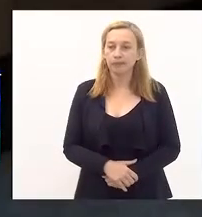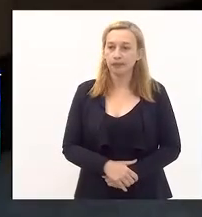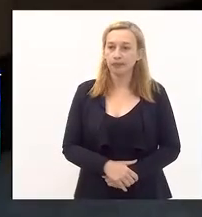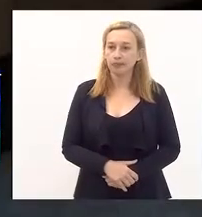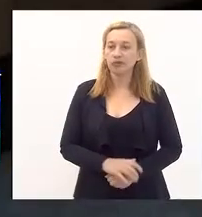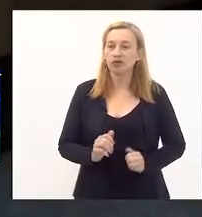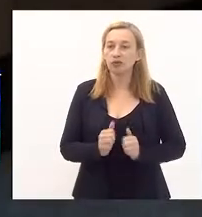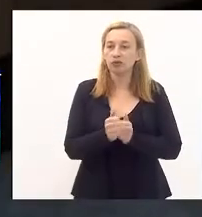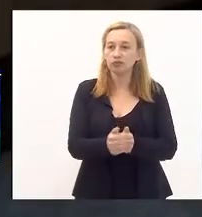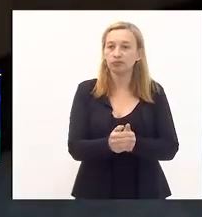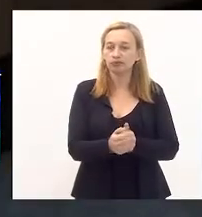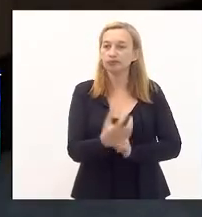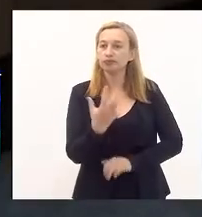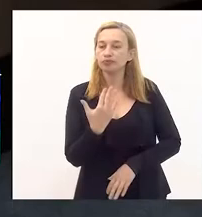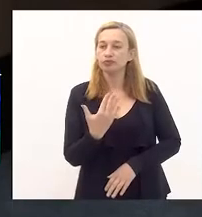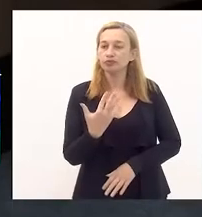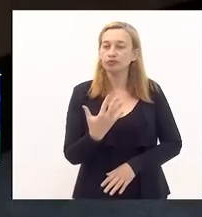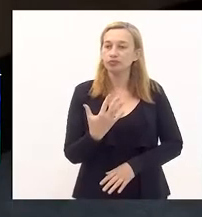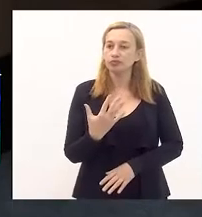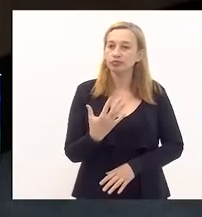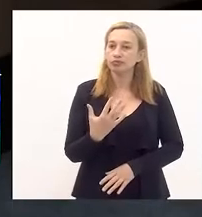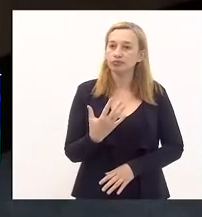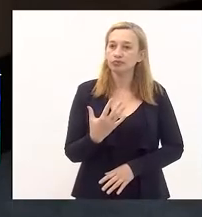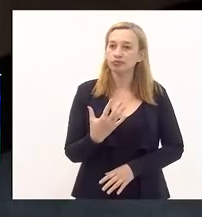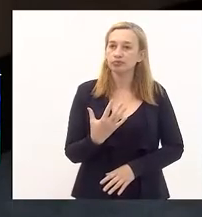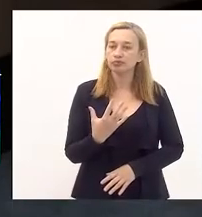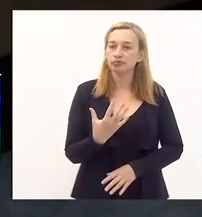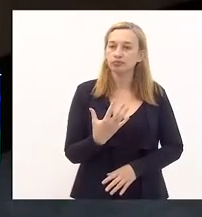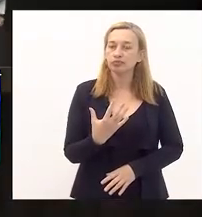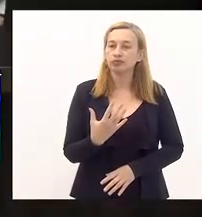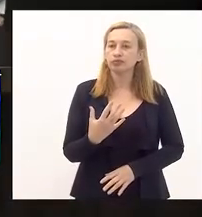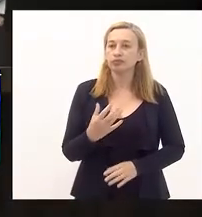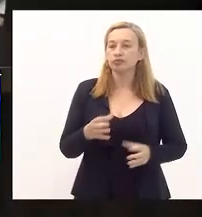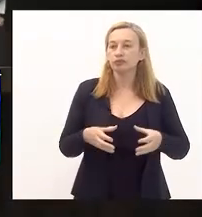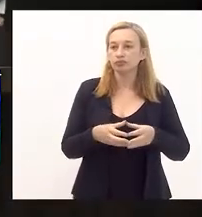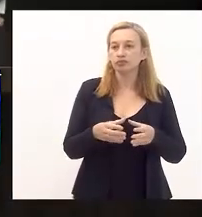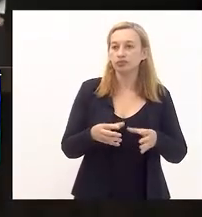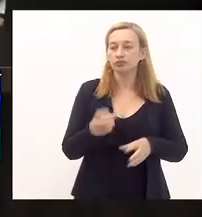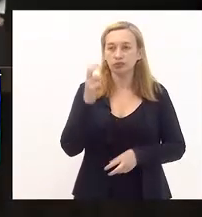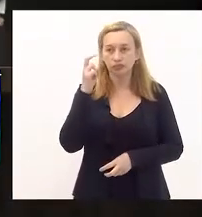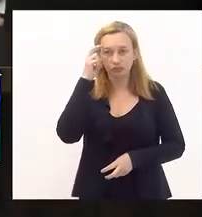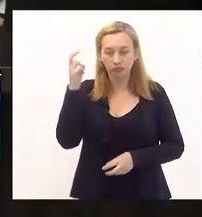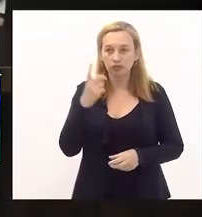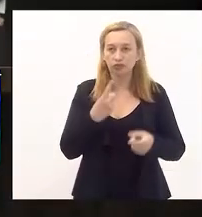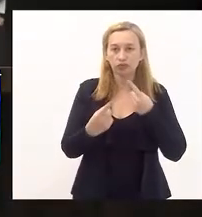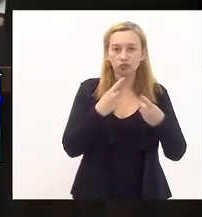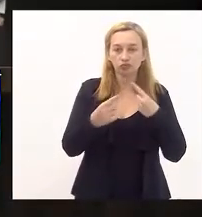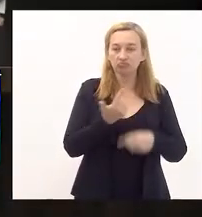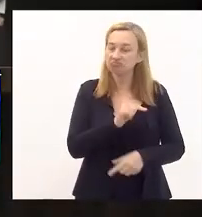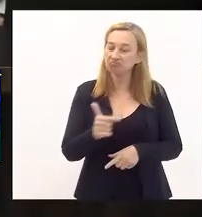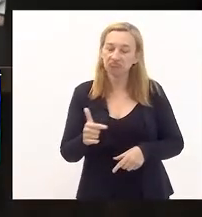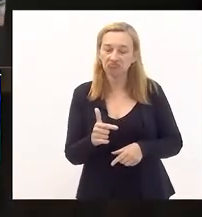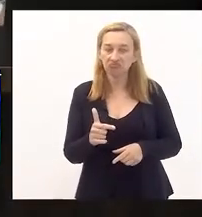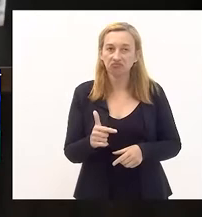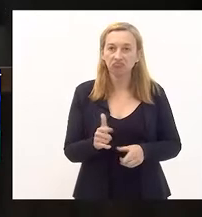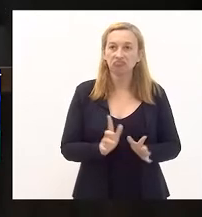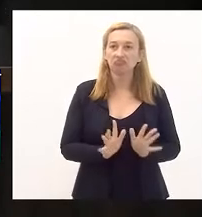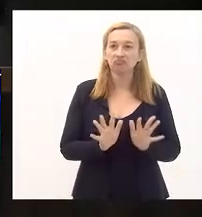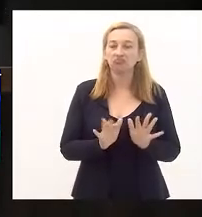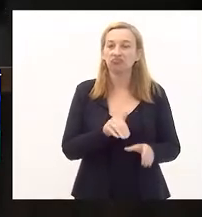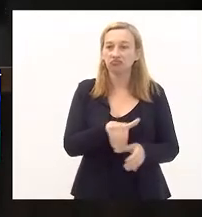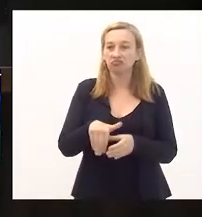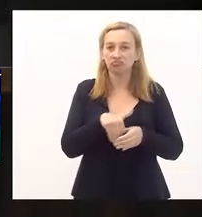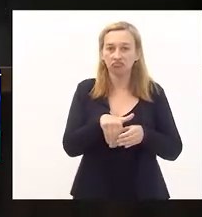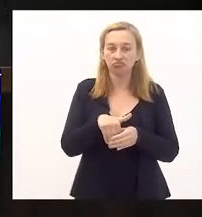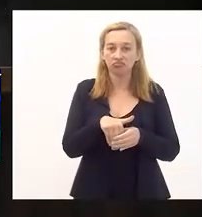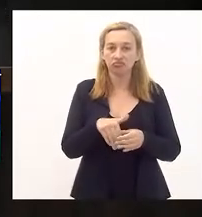Acompanhe o parecer do presidente da Comissão de Cultura. Com os pareceres emitidos, em discussão. Não havendo o que queira discutir, se é da discussão, em votação,